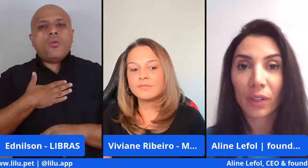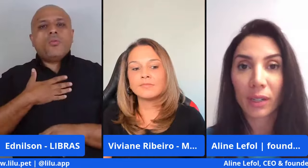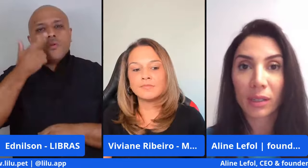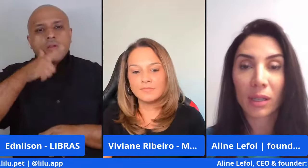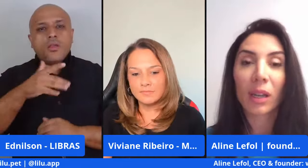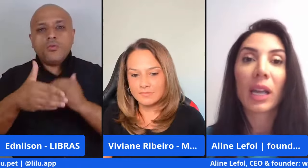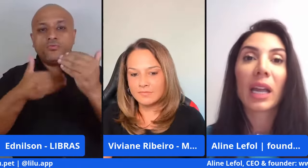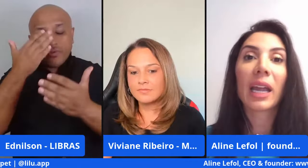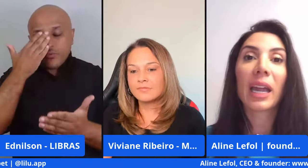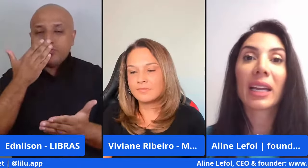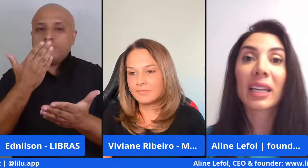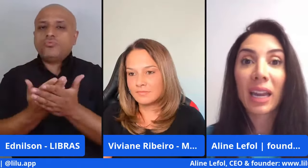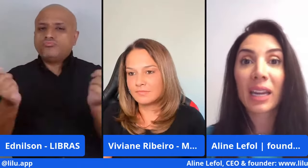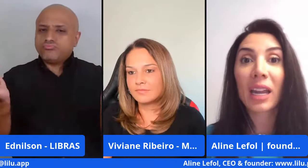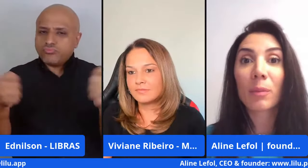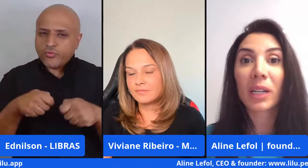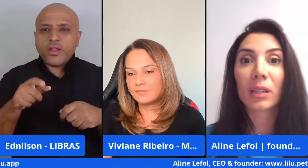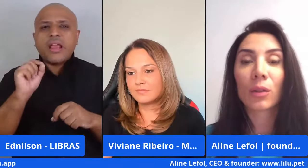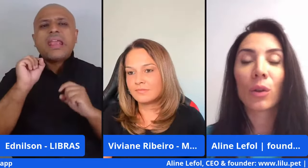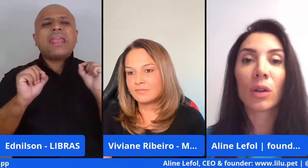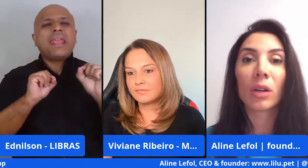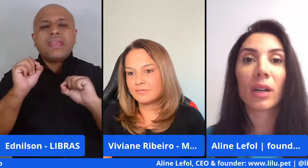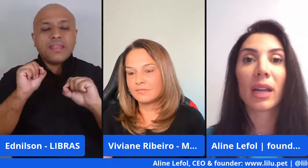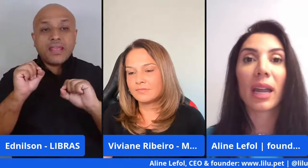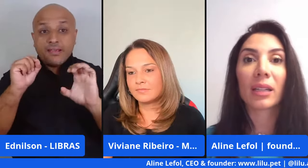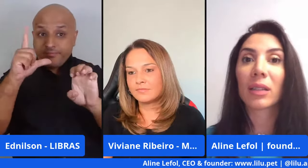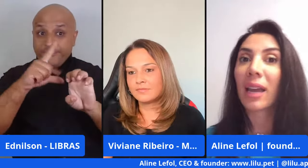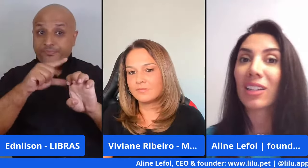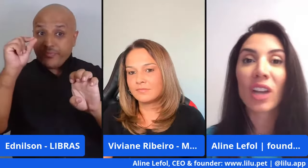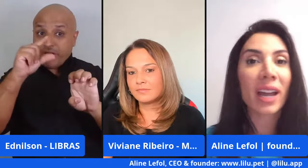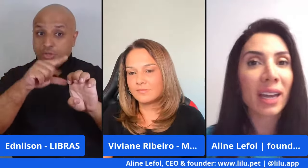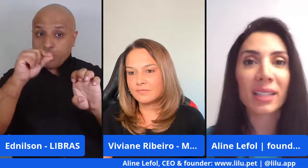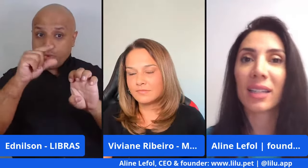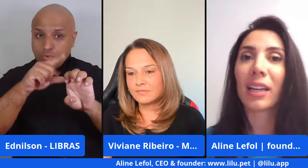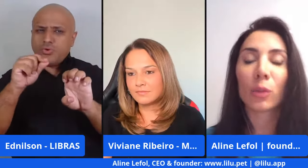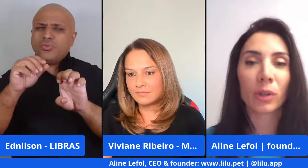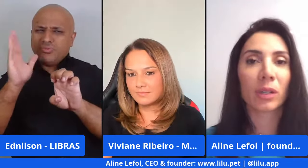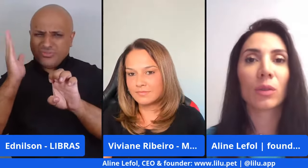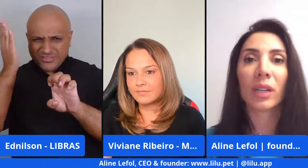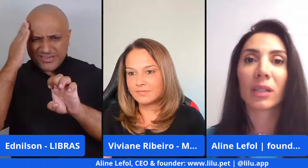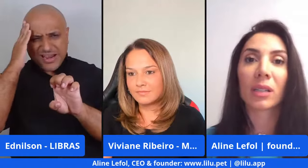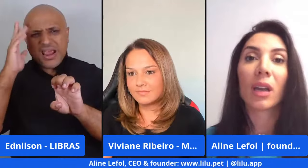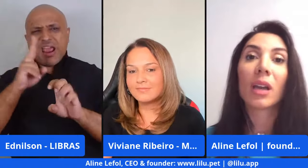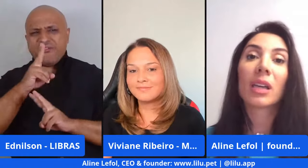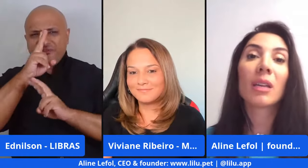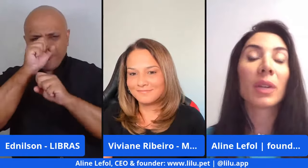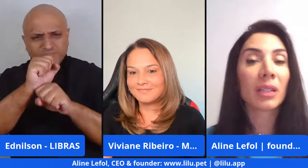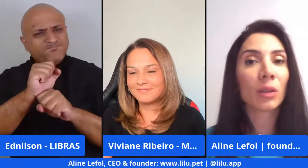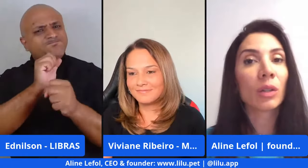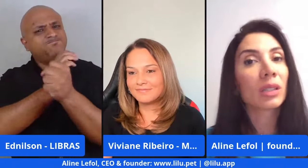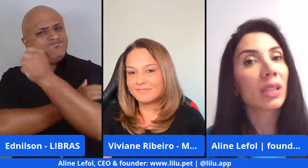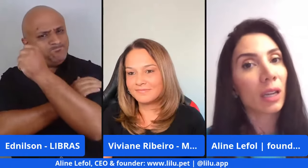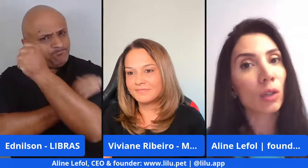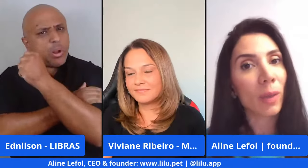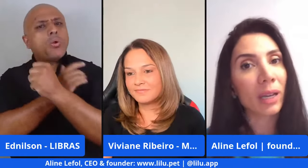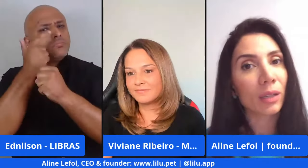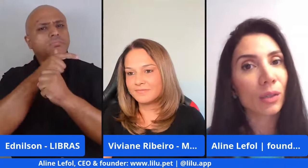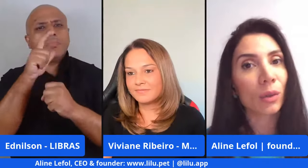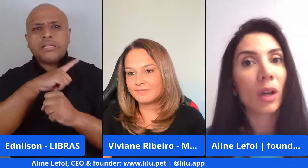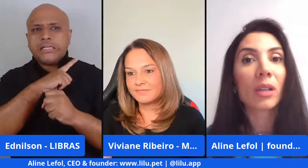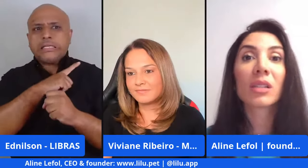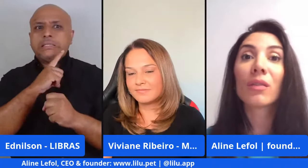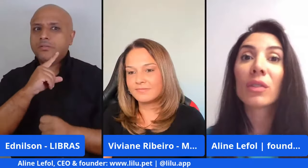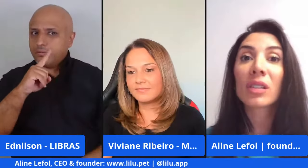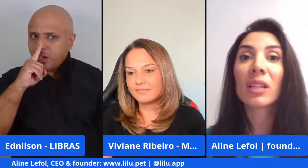salto de confiança. Quem é empreendedor já é resiliente por natureza. E empreendedor tem que tomar